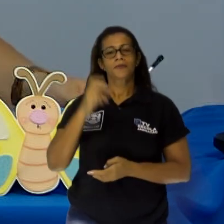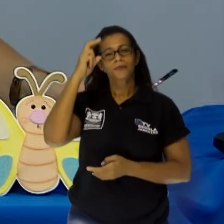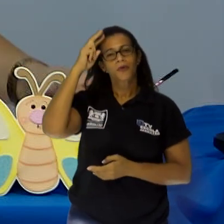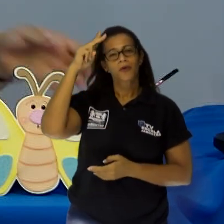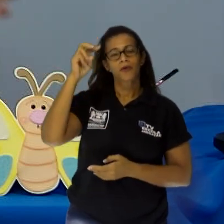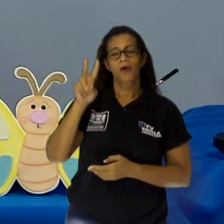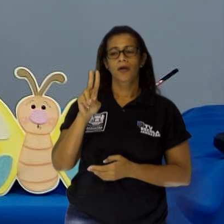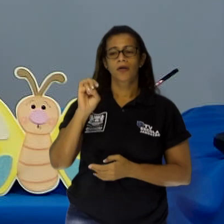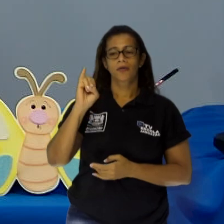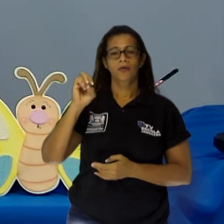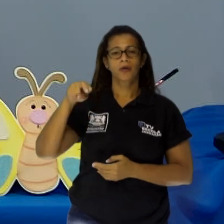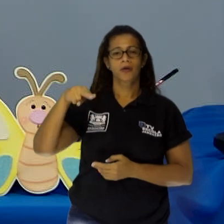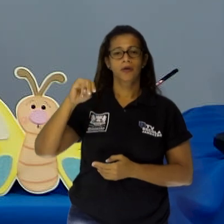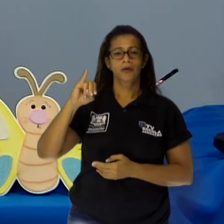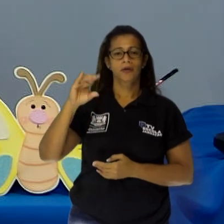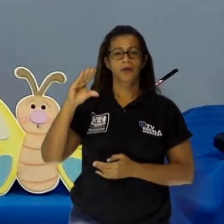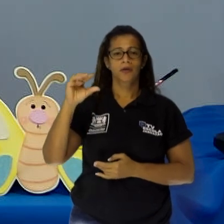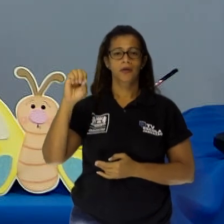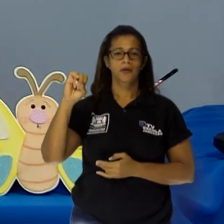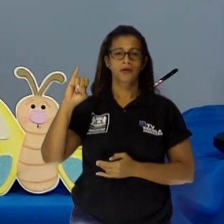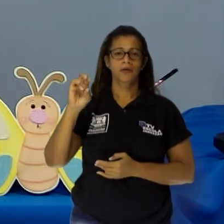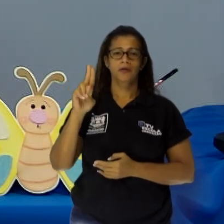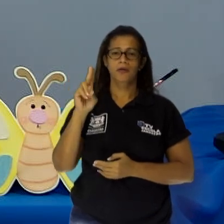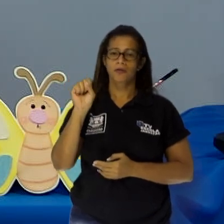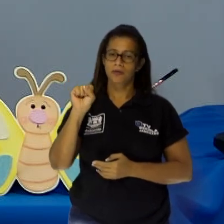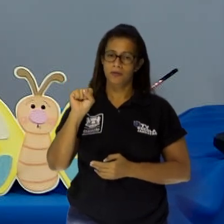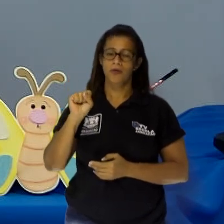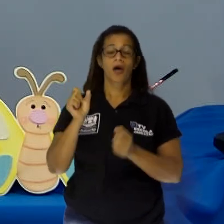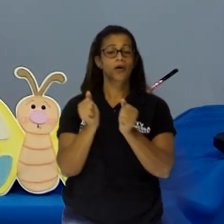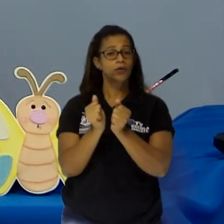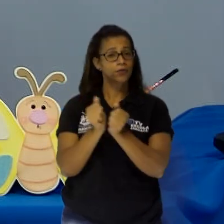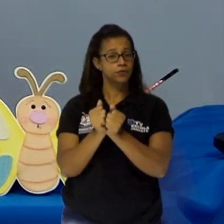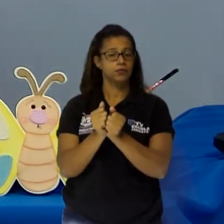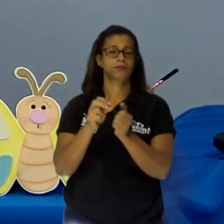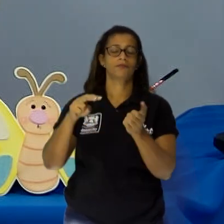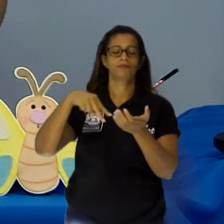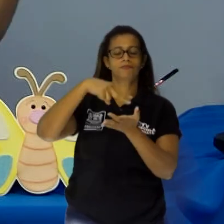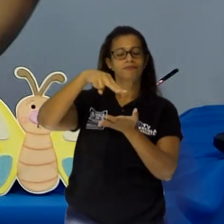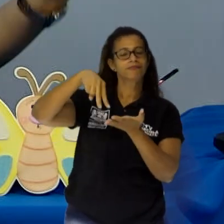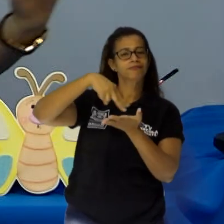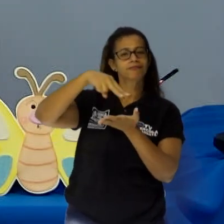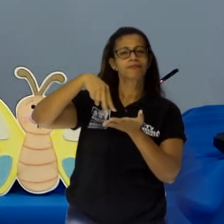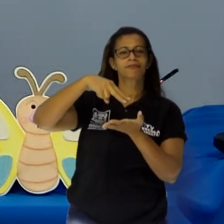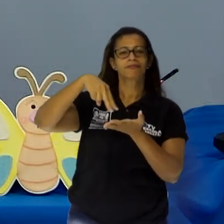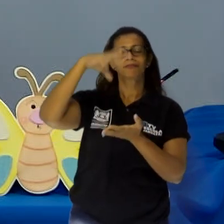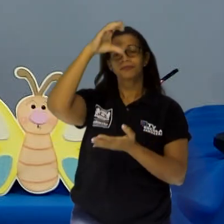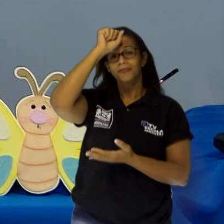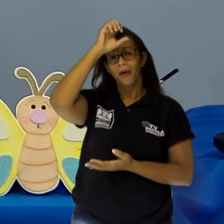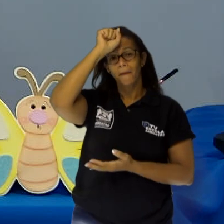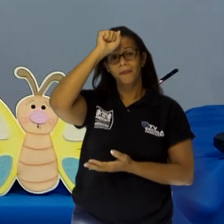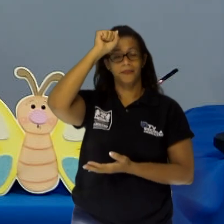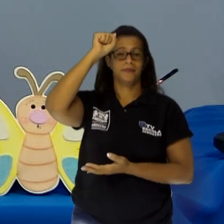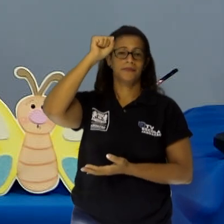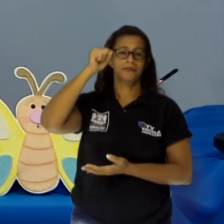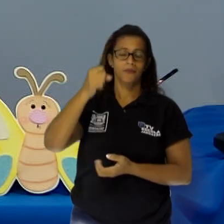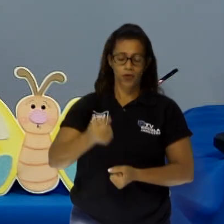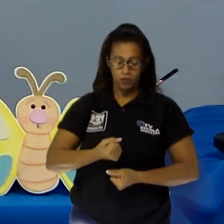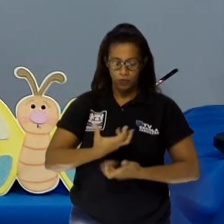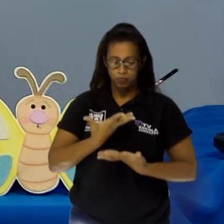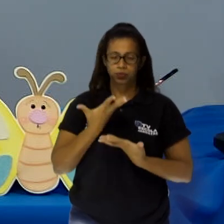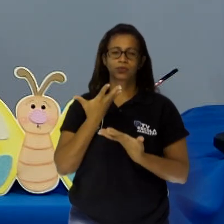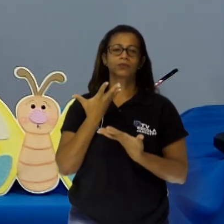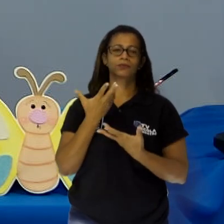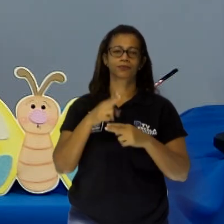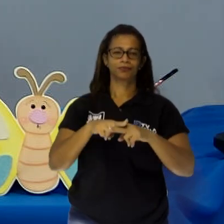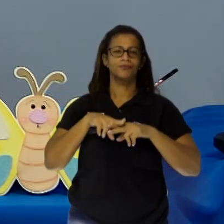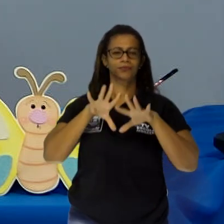Junto com vocês, ouvir, dançar e aprender. Tantos poemas sobre tantos animais. Um cheiro